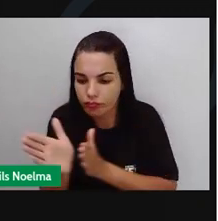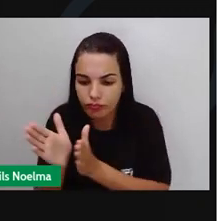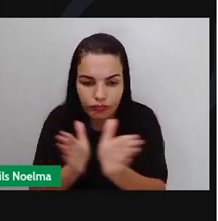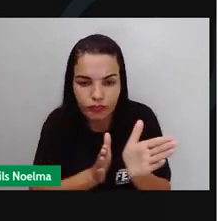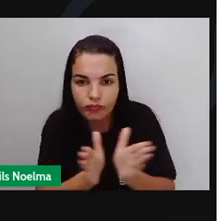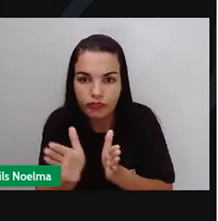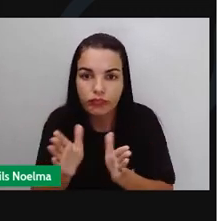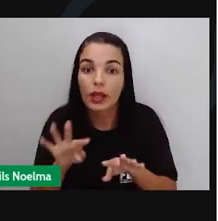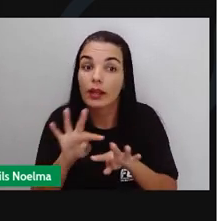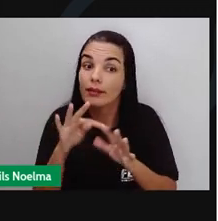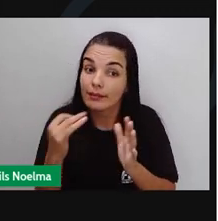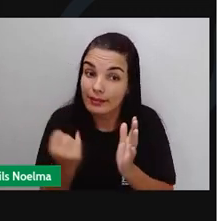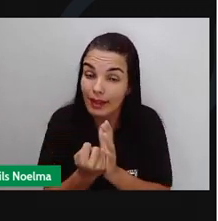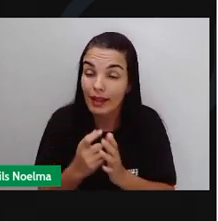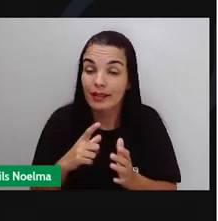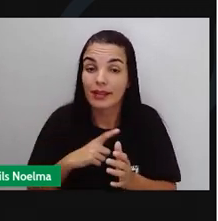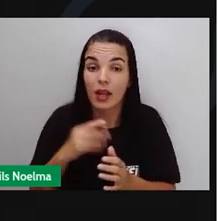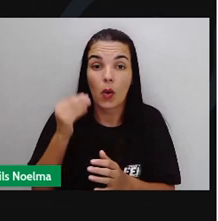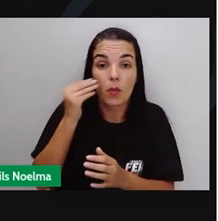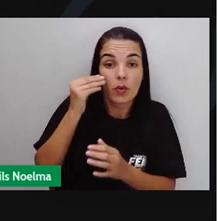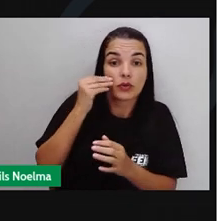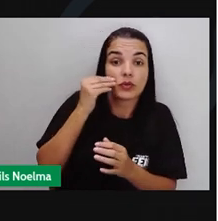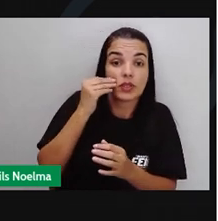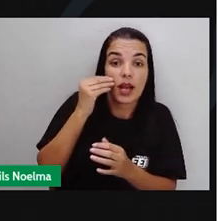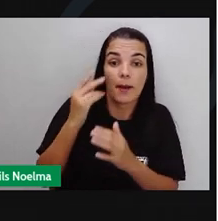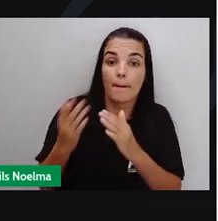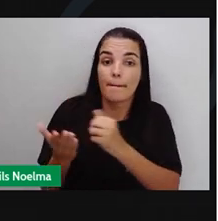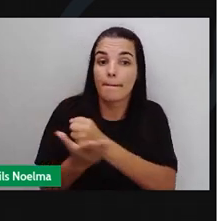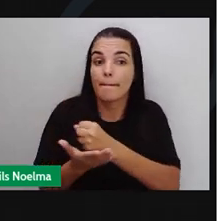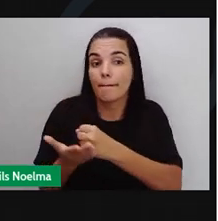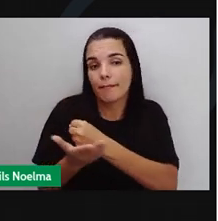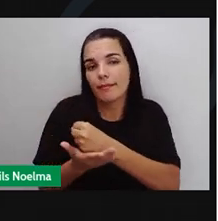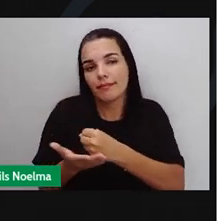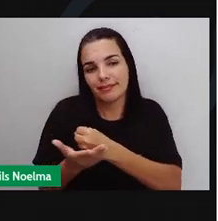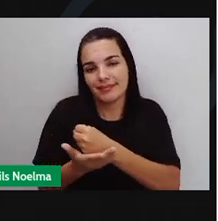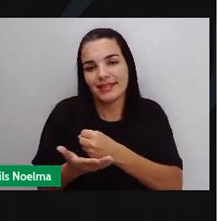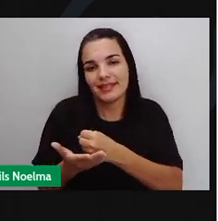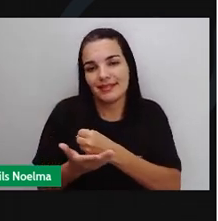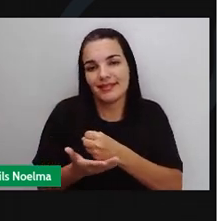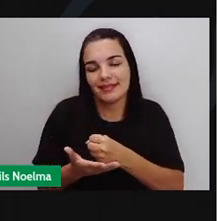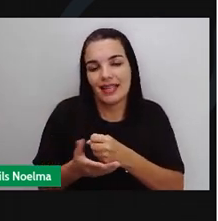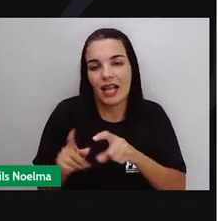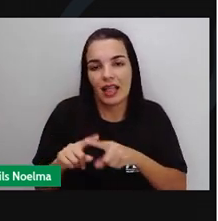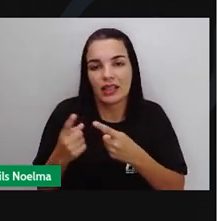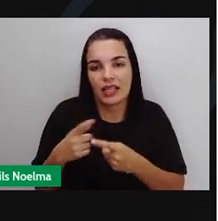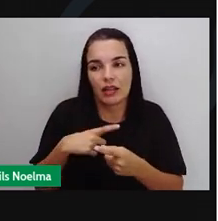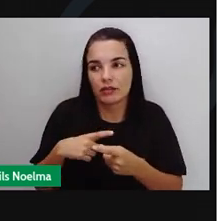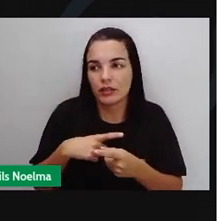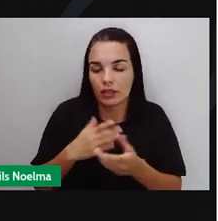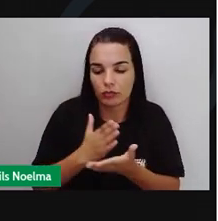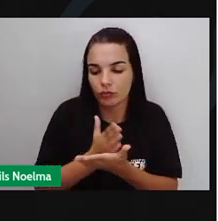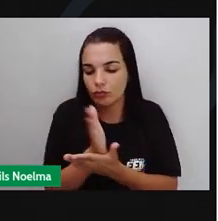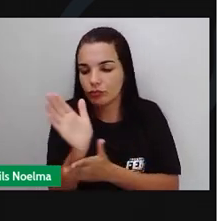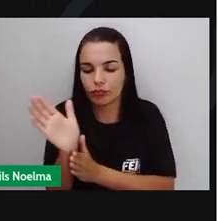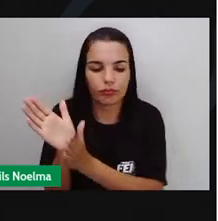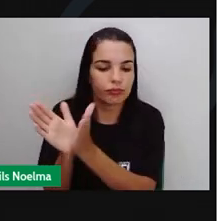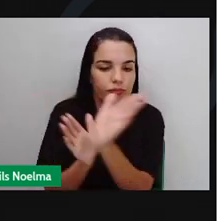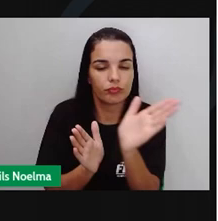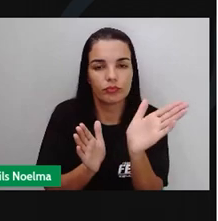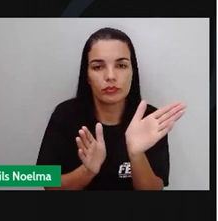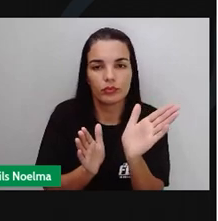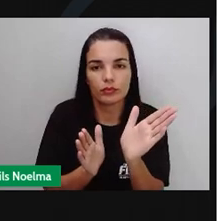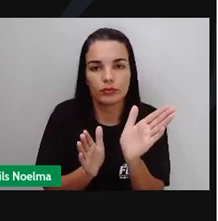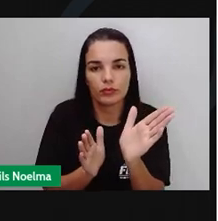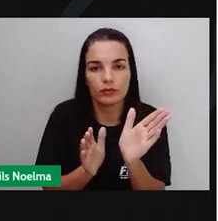serve como referência, ou seja, serve como base para você conseguir realizar o seu deslocamento.